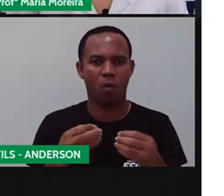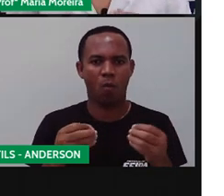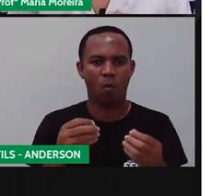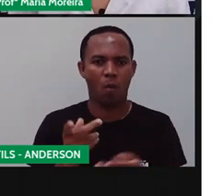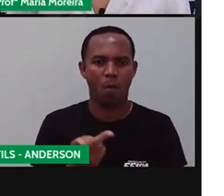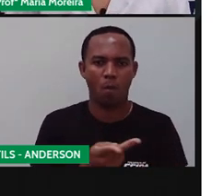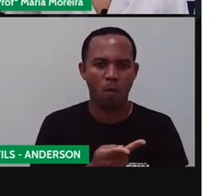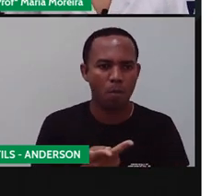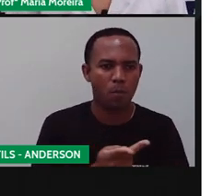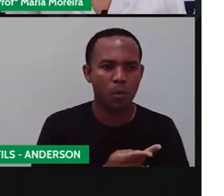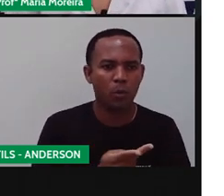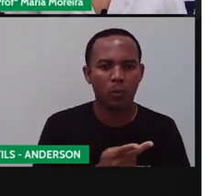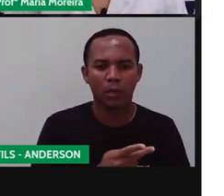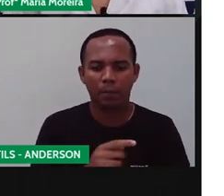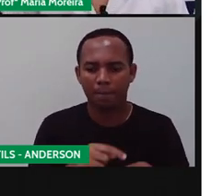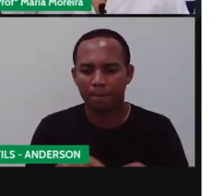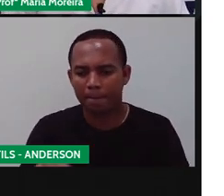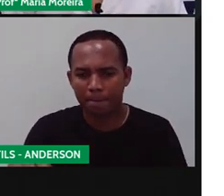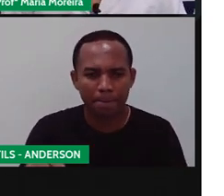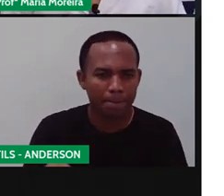devagarzinho.